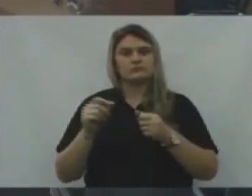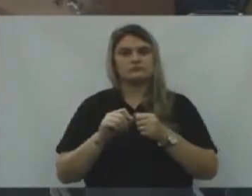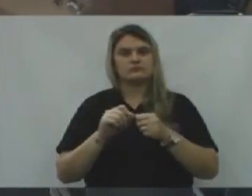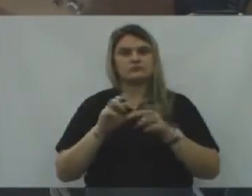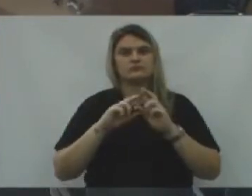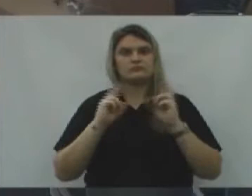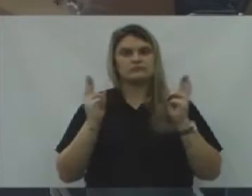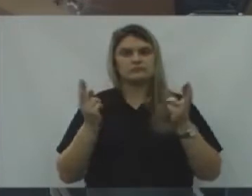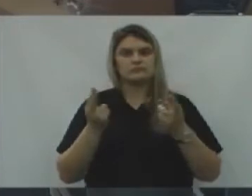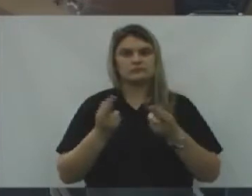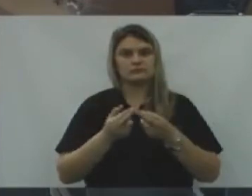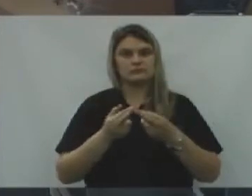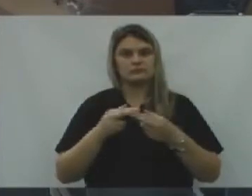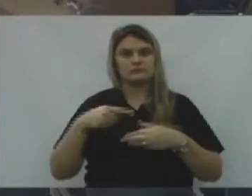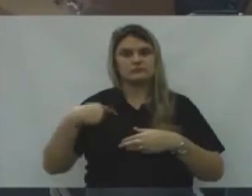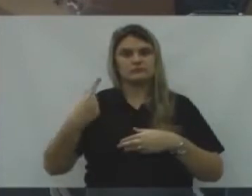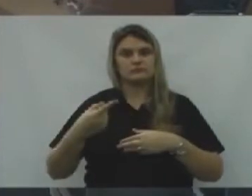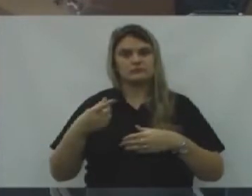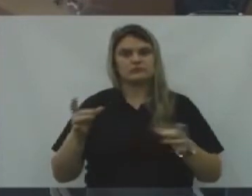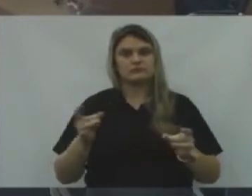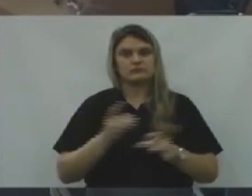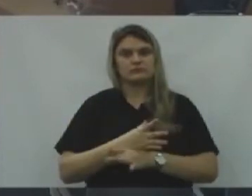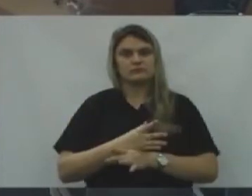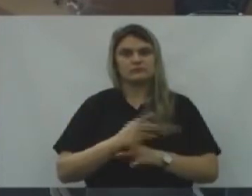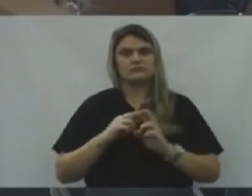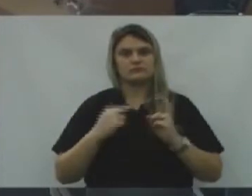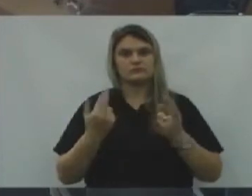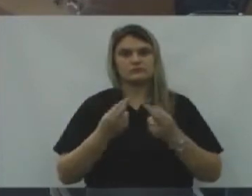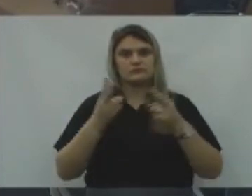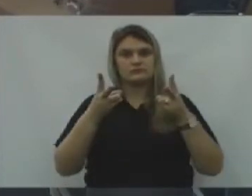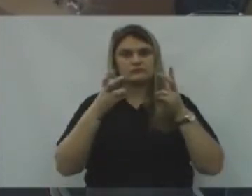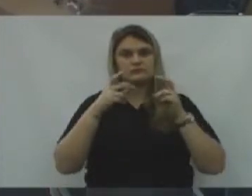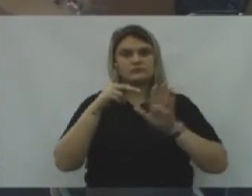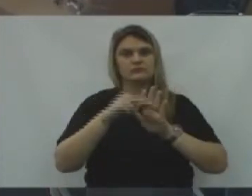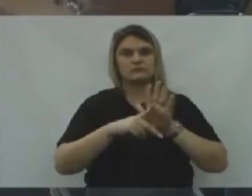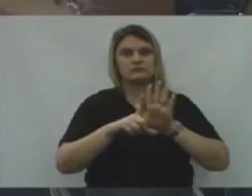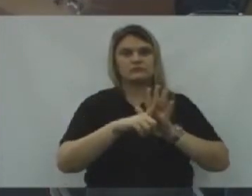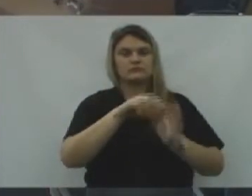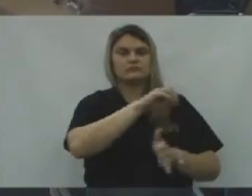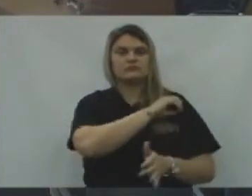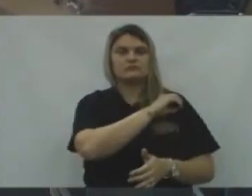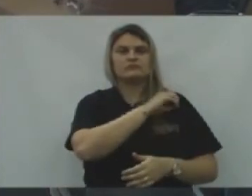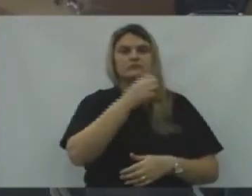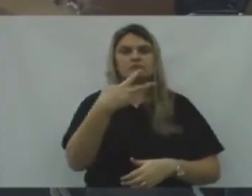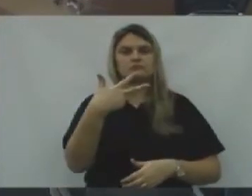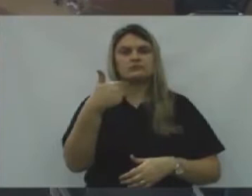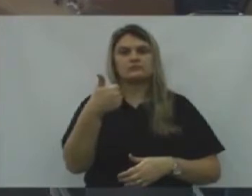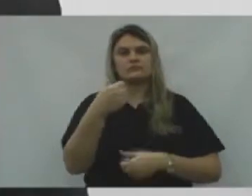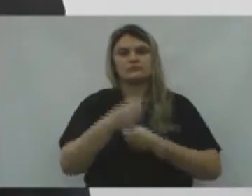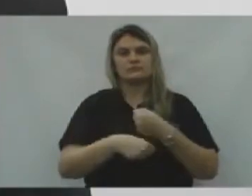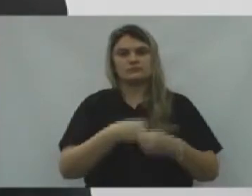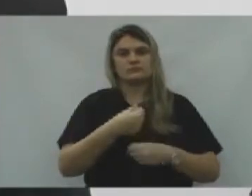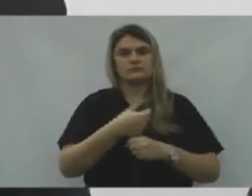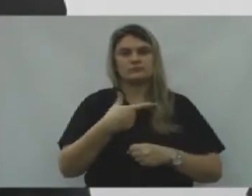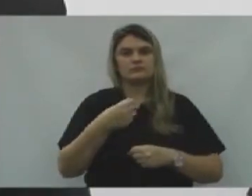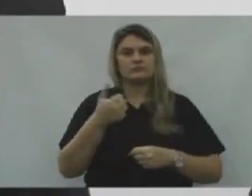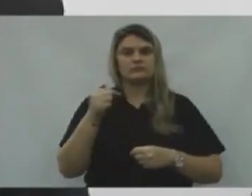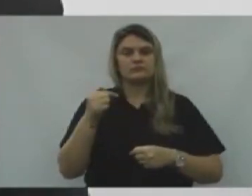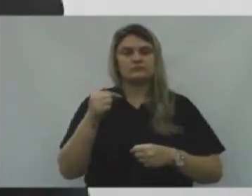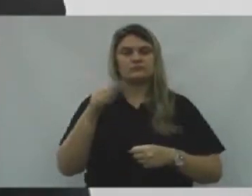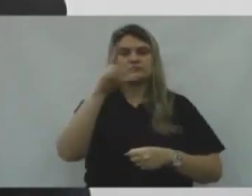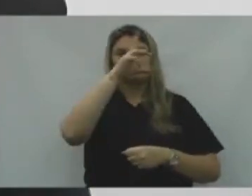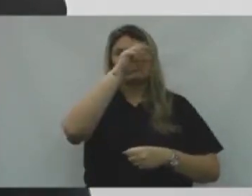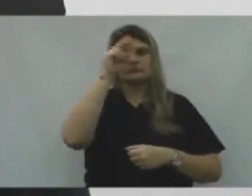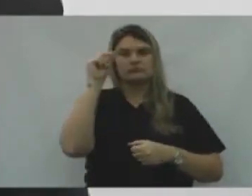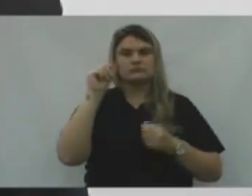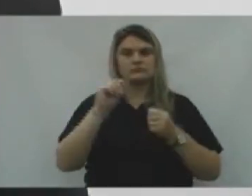extraordinária, Logo após o término desta sessão. Para analisarmos o projeto de lei, Número 31, 2017, De autoria do Poder